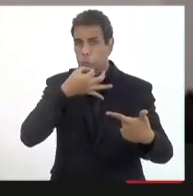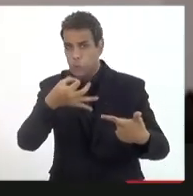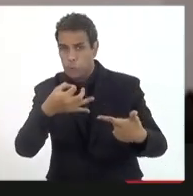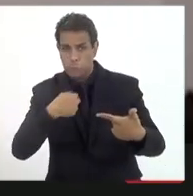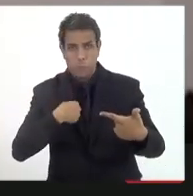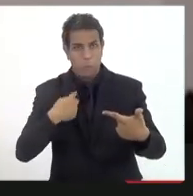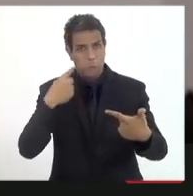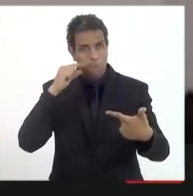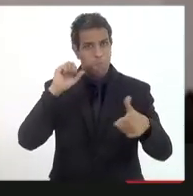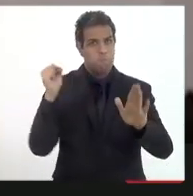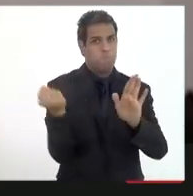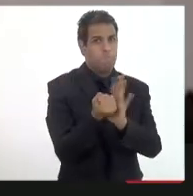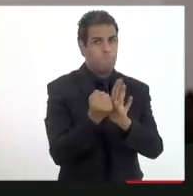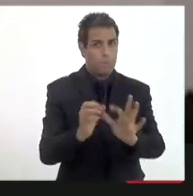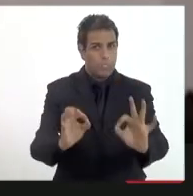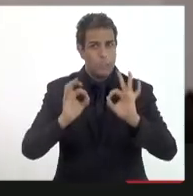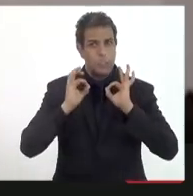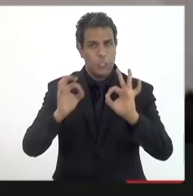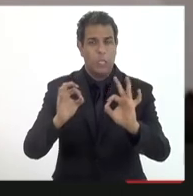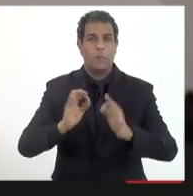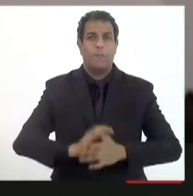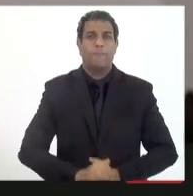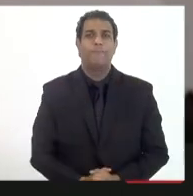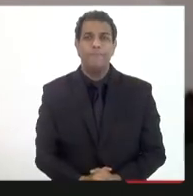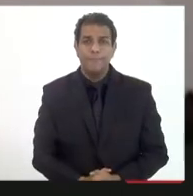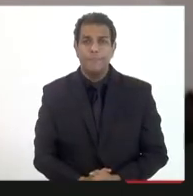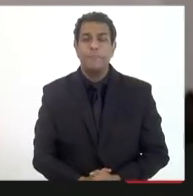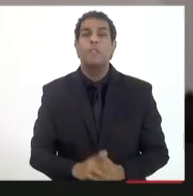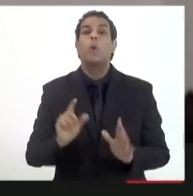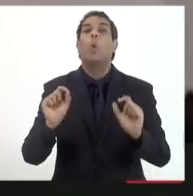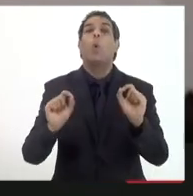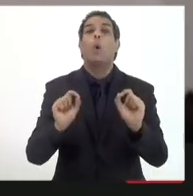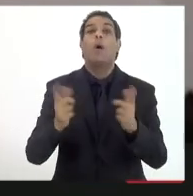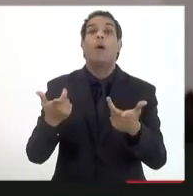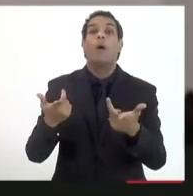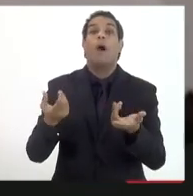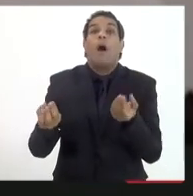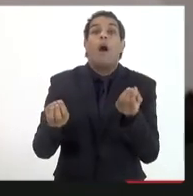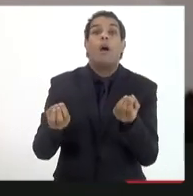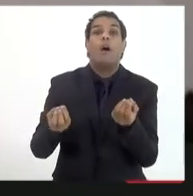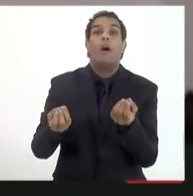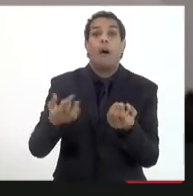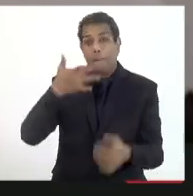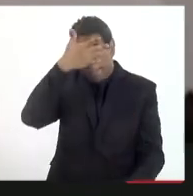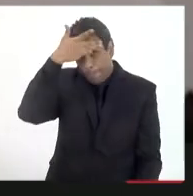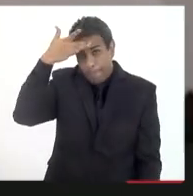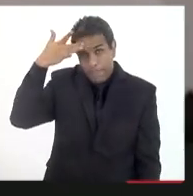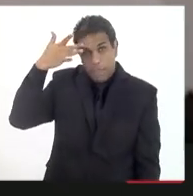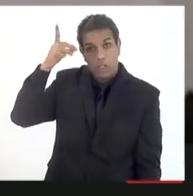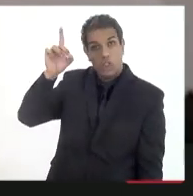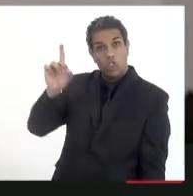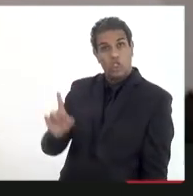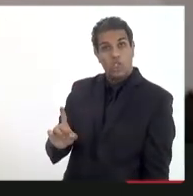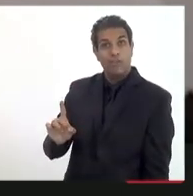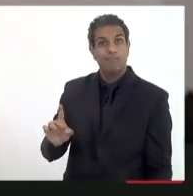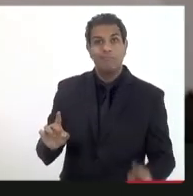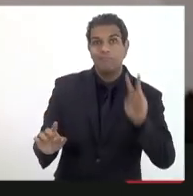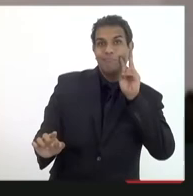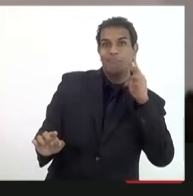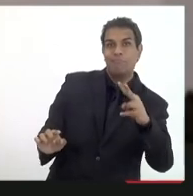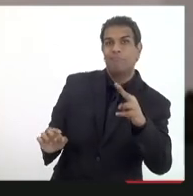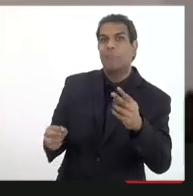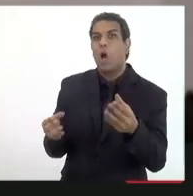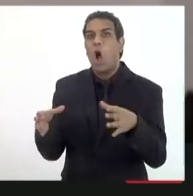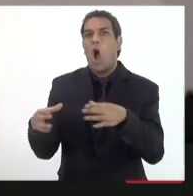sublinhar e eu acho que está correto é o problema de quem dirige o fundo e eu fiquei preocupada de fato com o foi